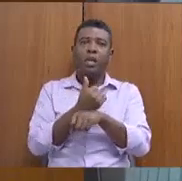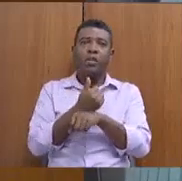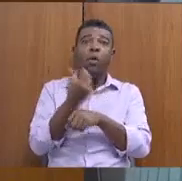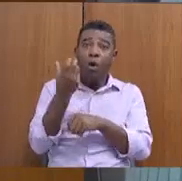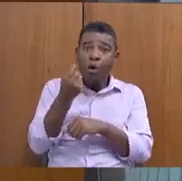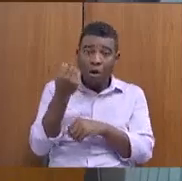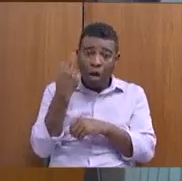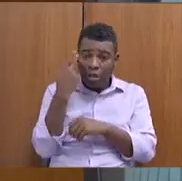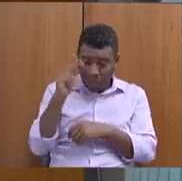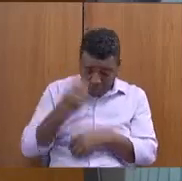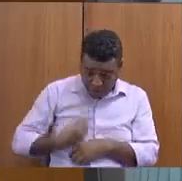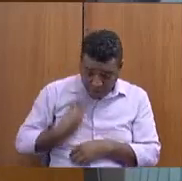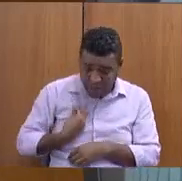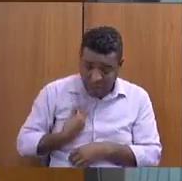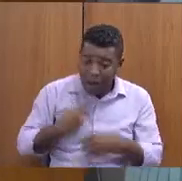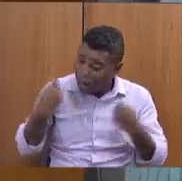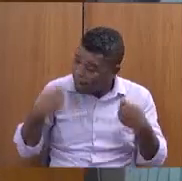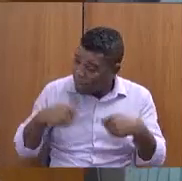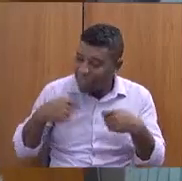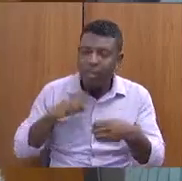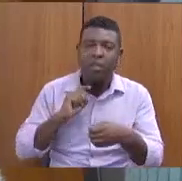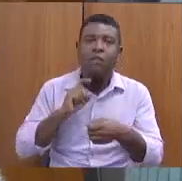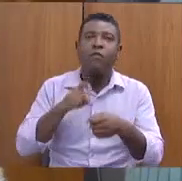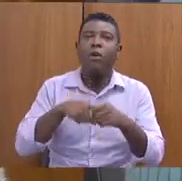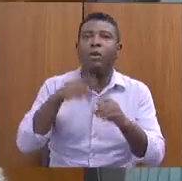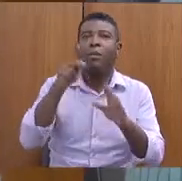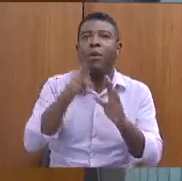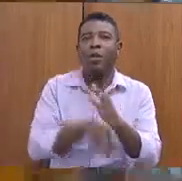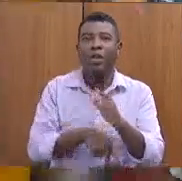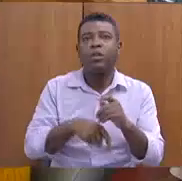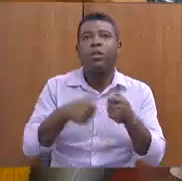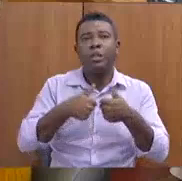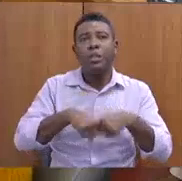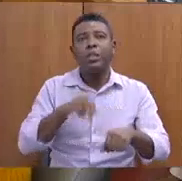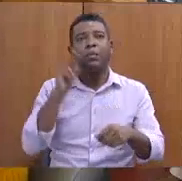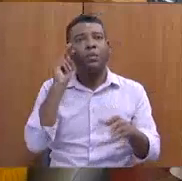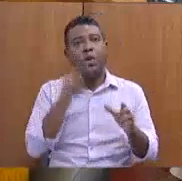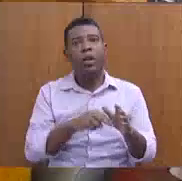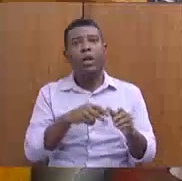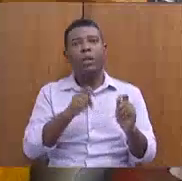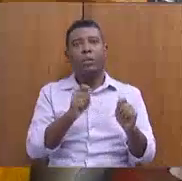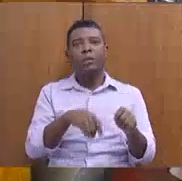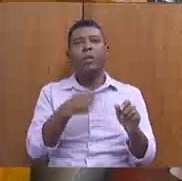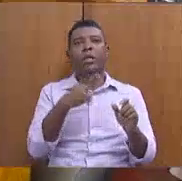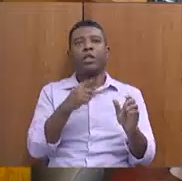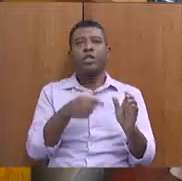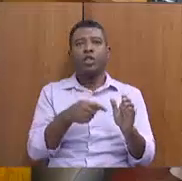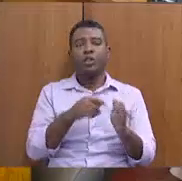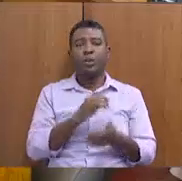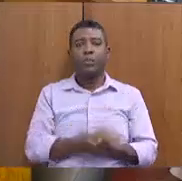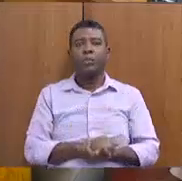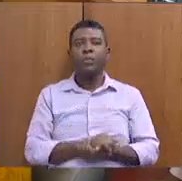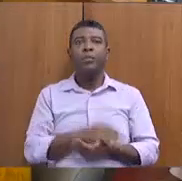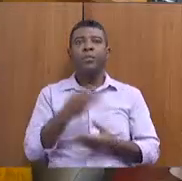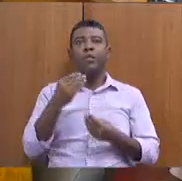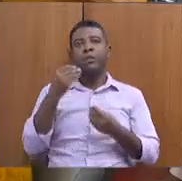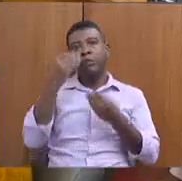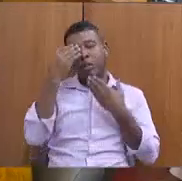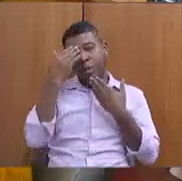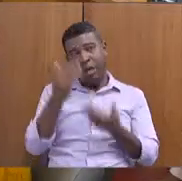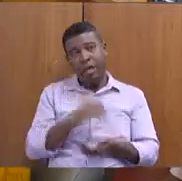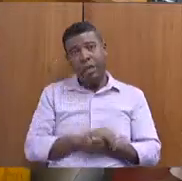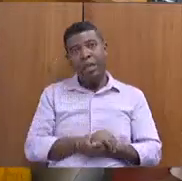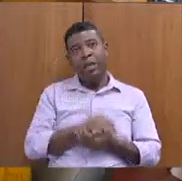nós temos que voltar com esse projeto, nós estamos vendo a possibilidade disso. Muito obrigada. Obrigada,